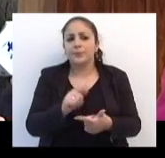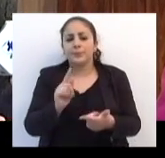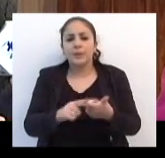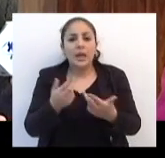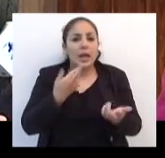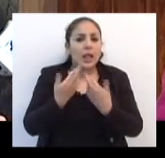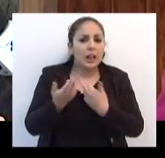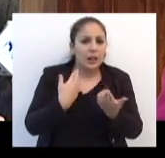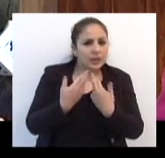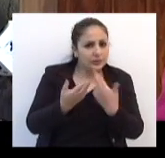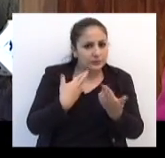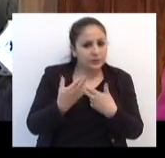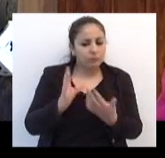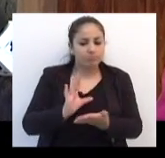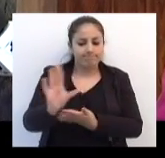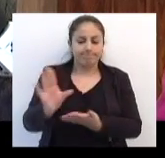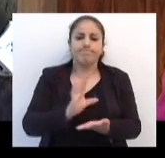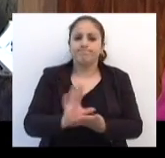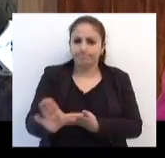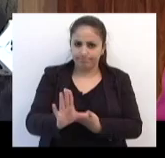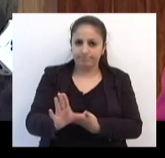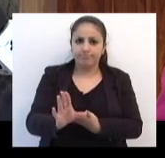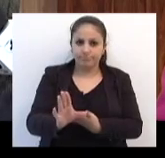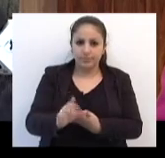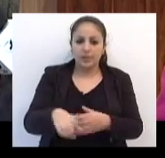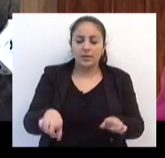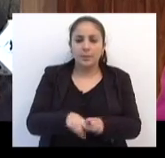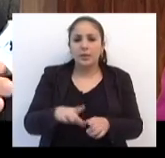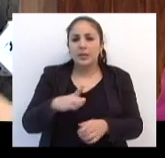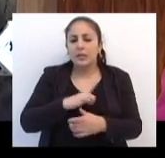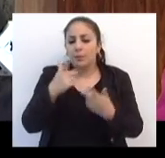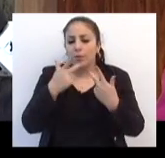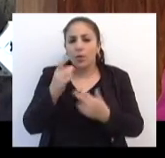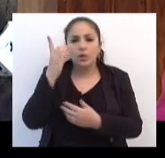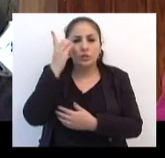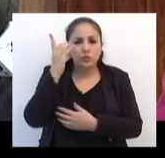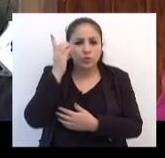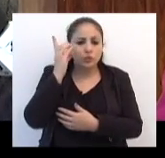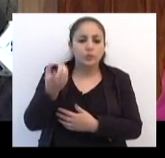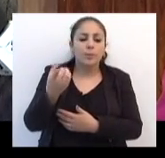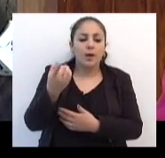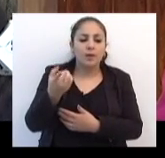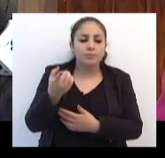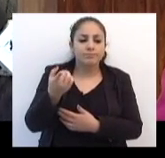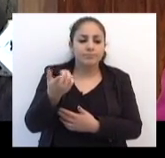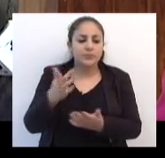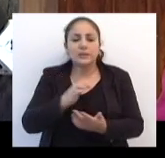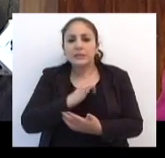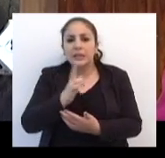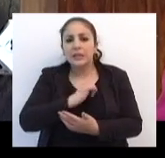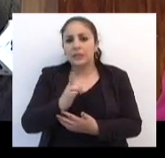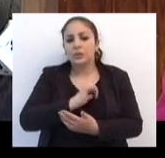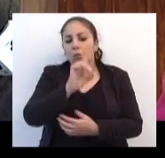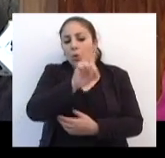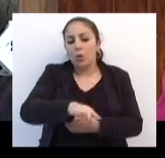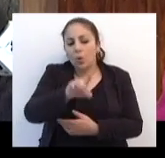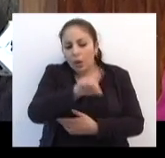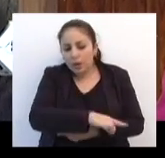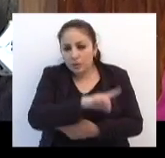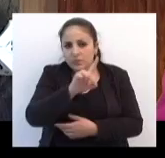com relação a investimentos. E temos aí pela frente a senhora Dilma prevendo um